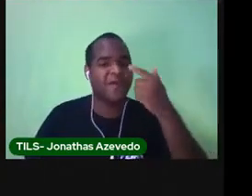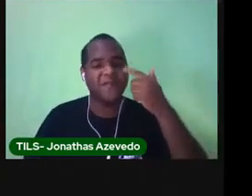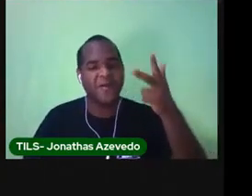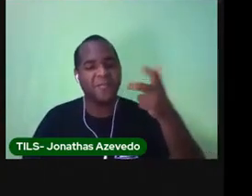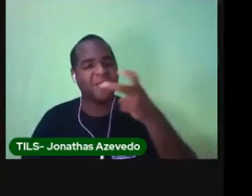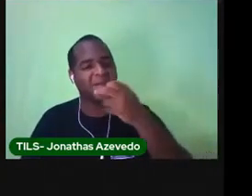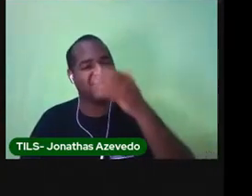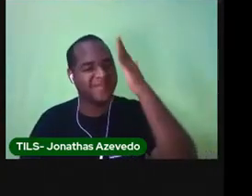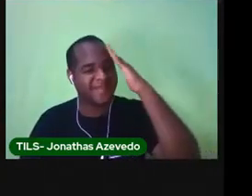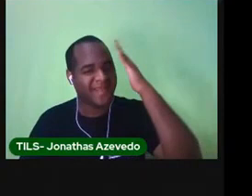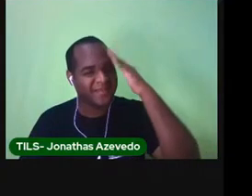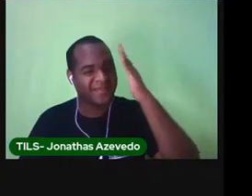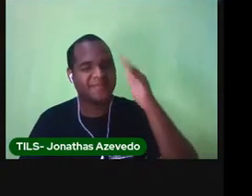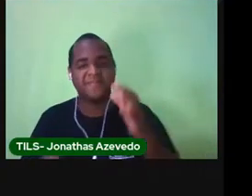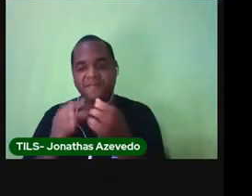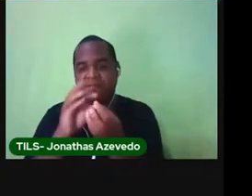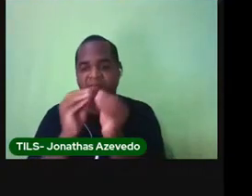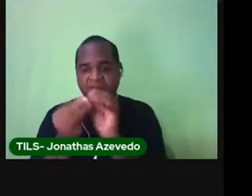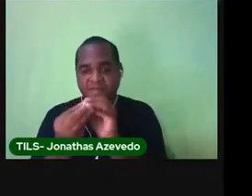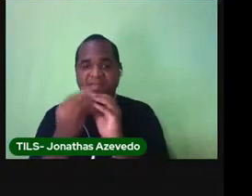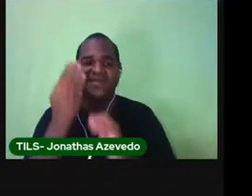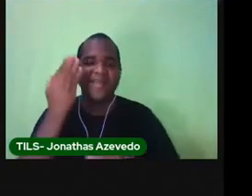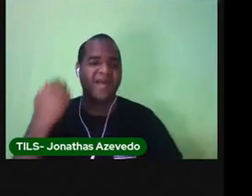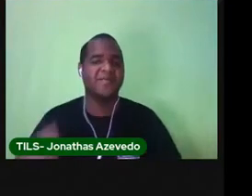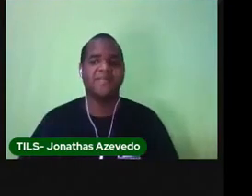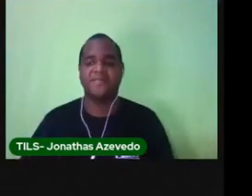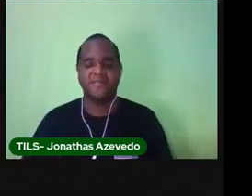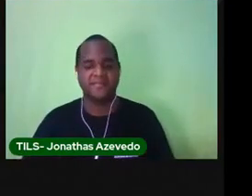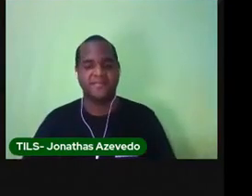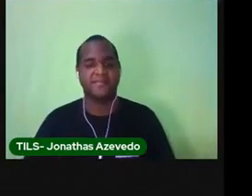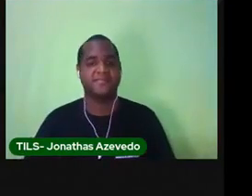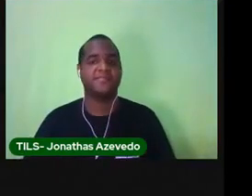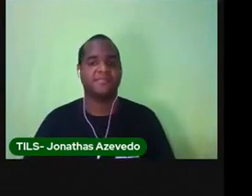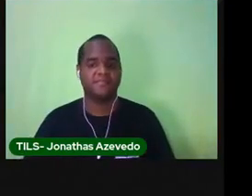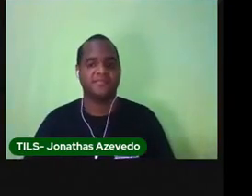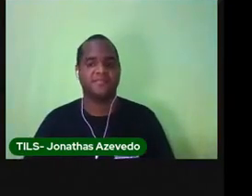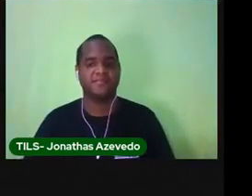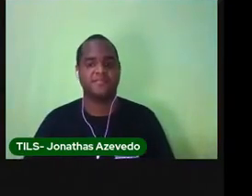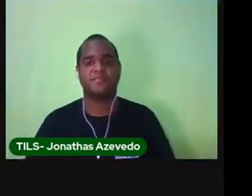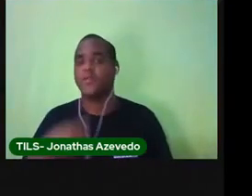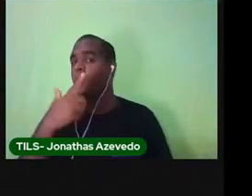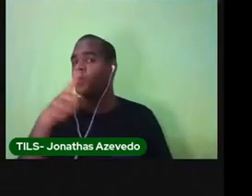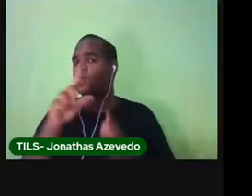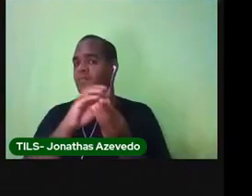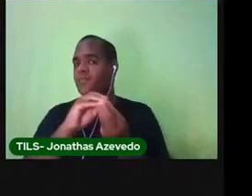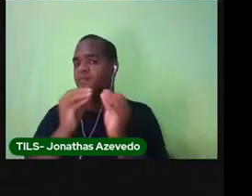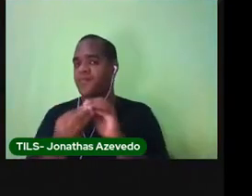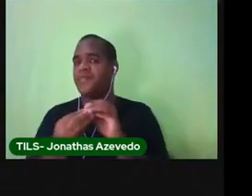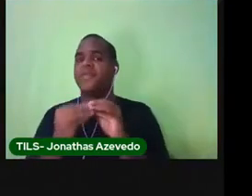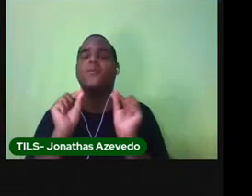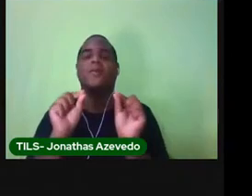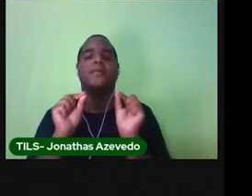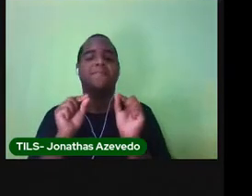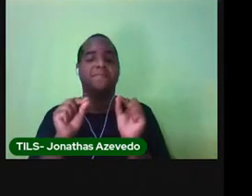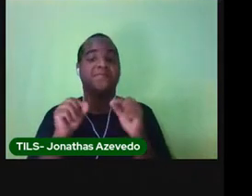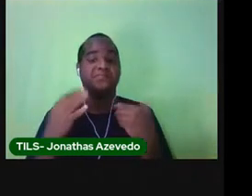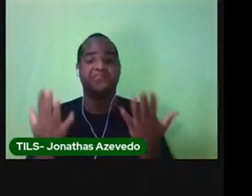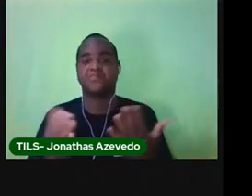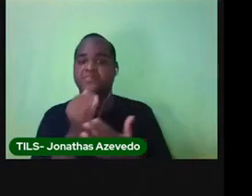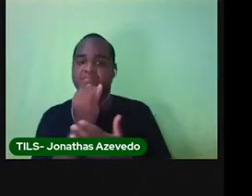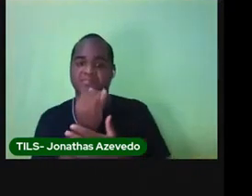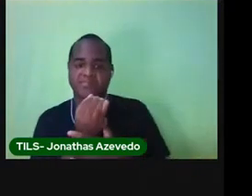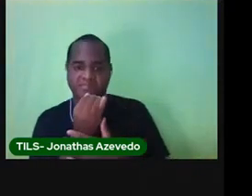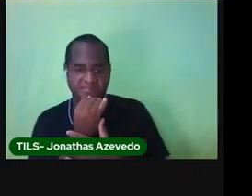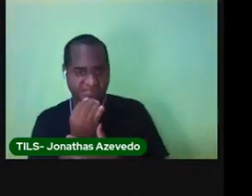vocês sabem o que é um bilhete? Vamos ver alguns tipos de bilhete. Um bilhete como um